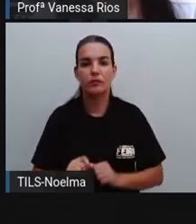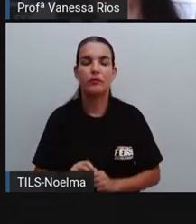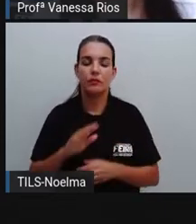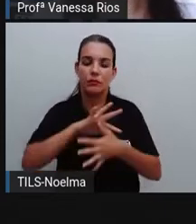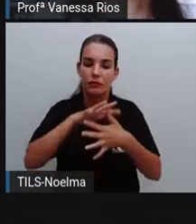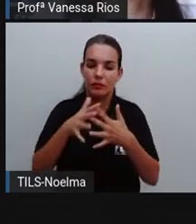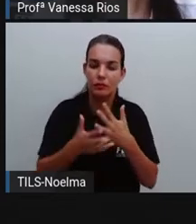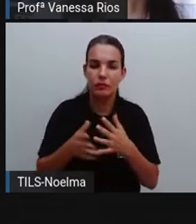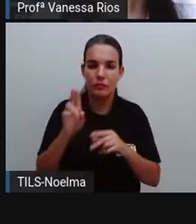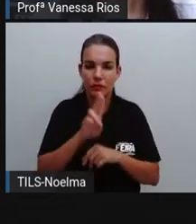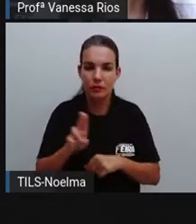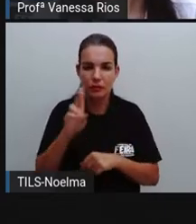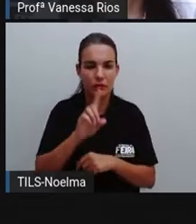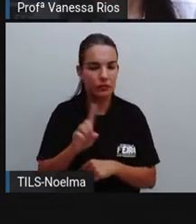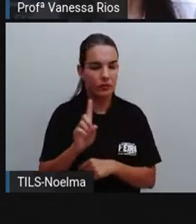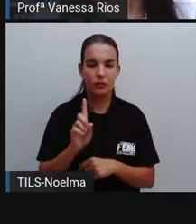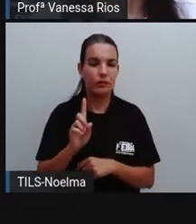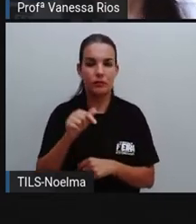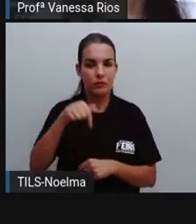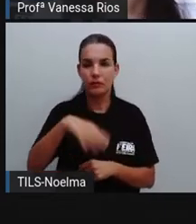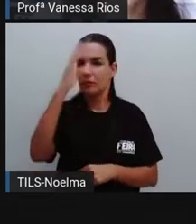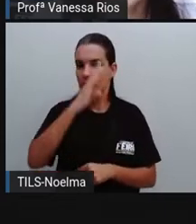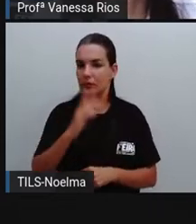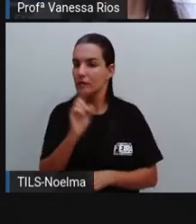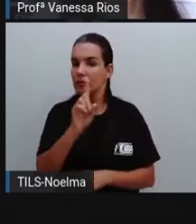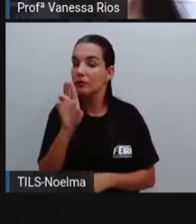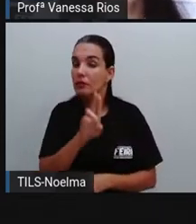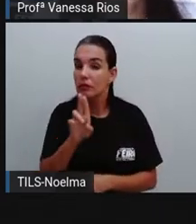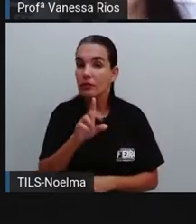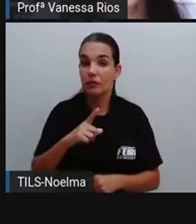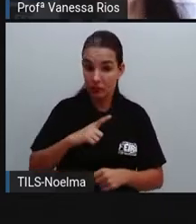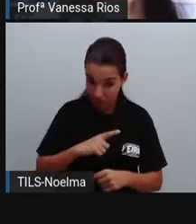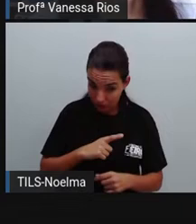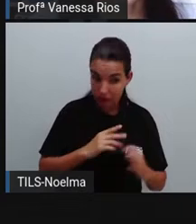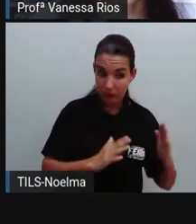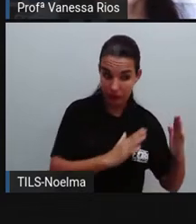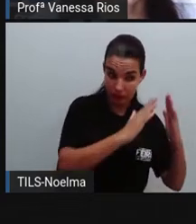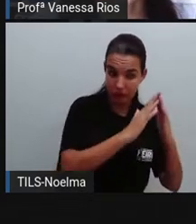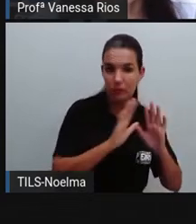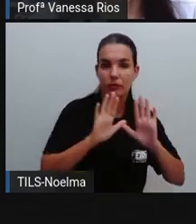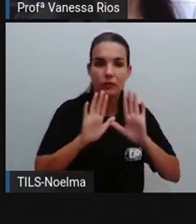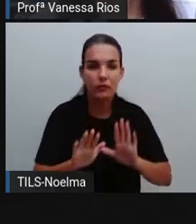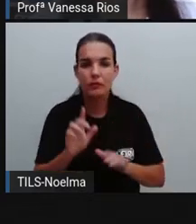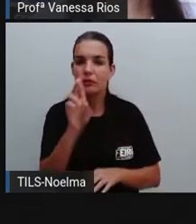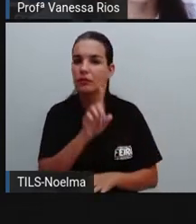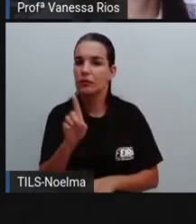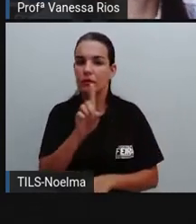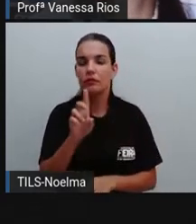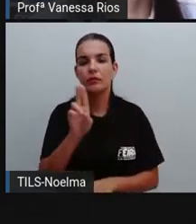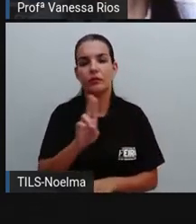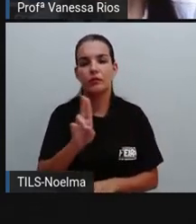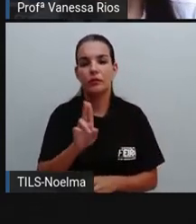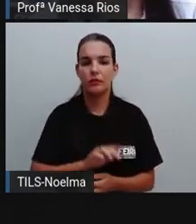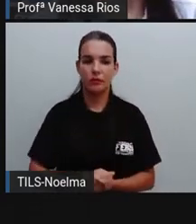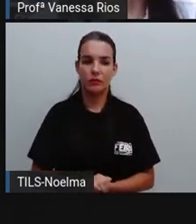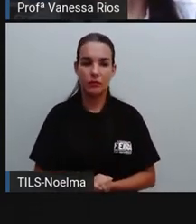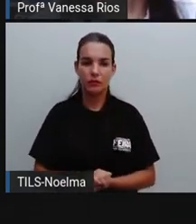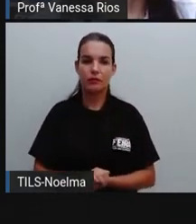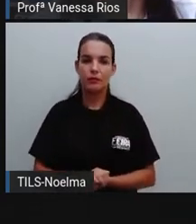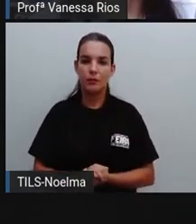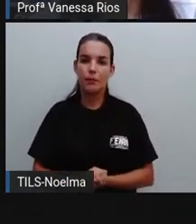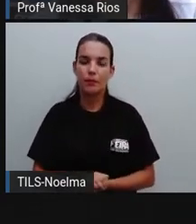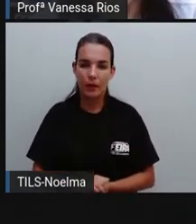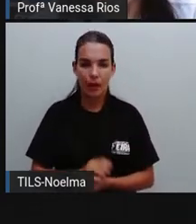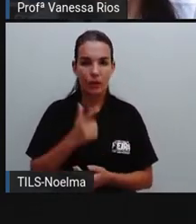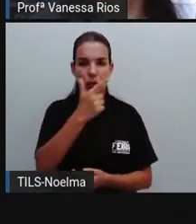energia que é dada no nosso cotidiano, nas necessidades das pessoas. Mas a gente percebe aí que essas